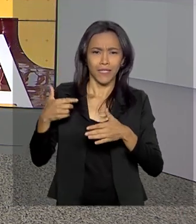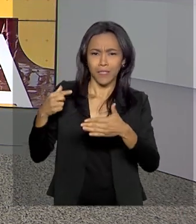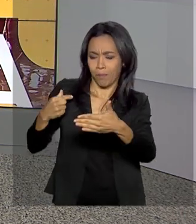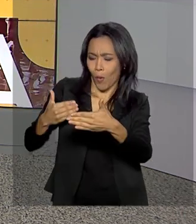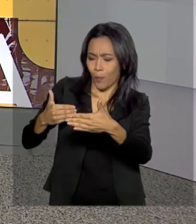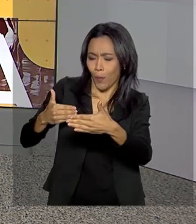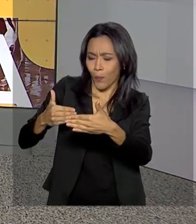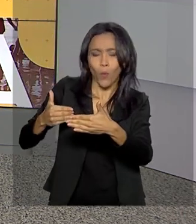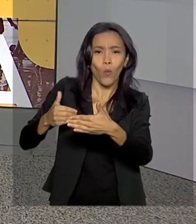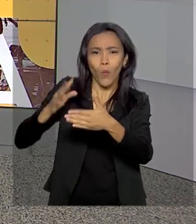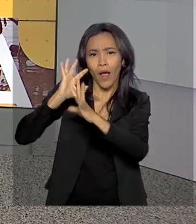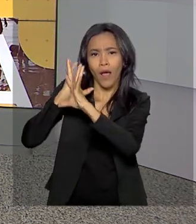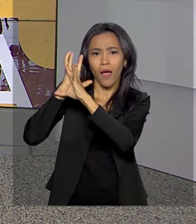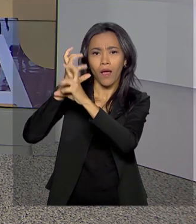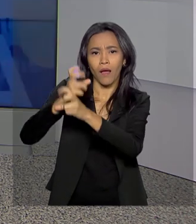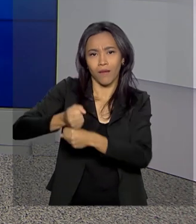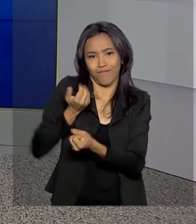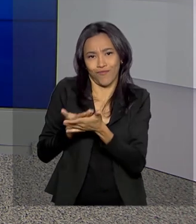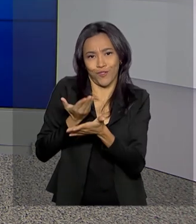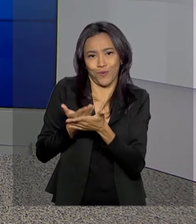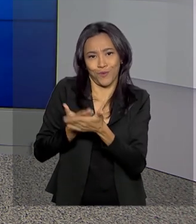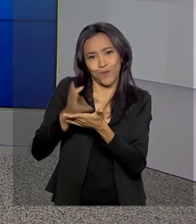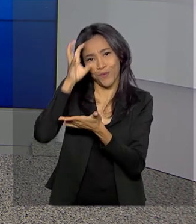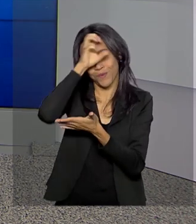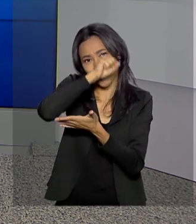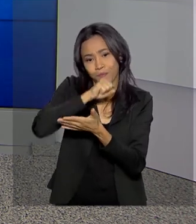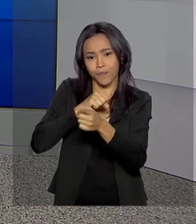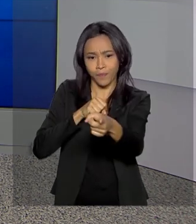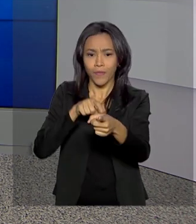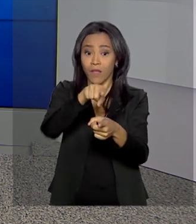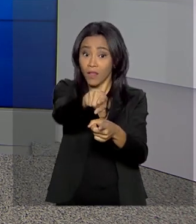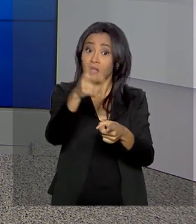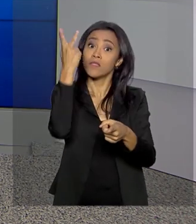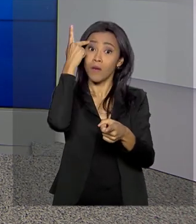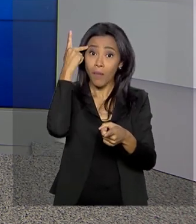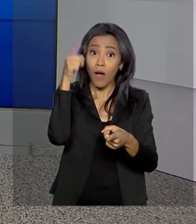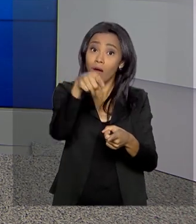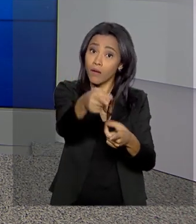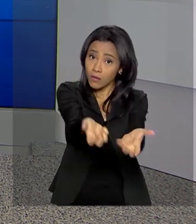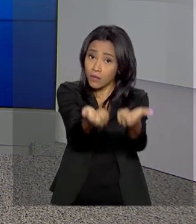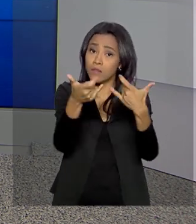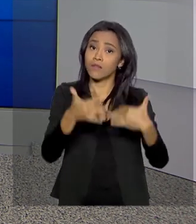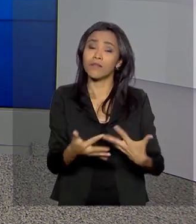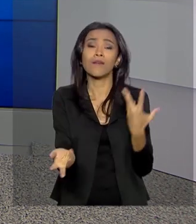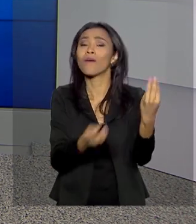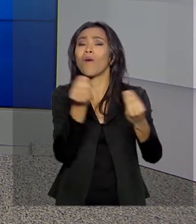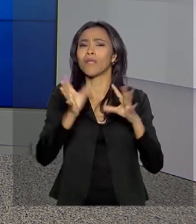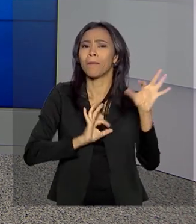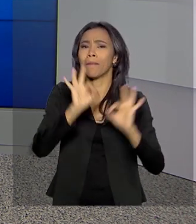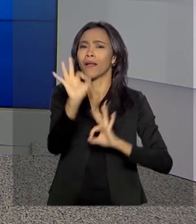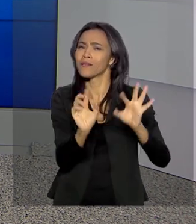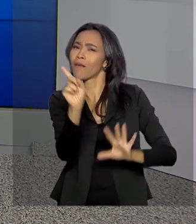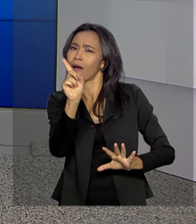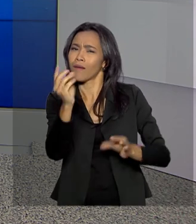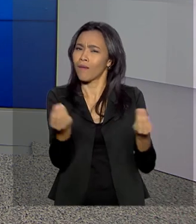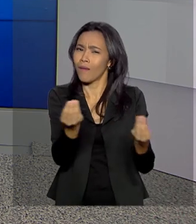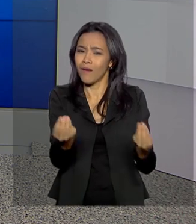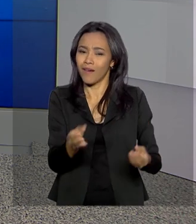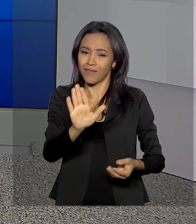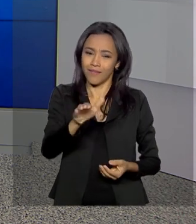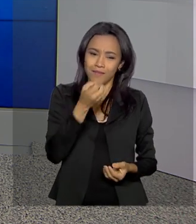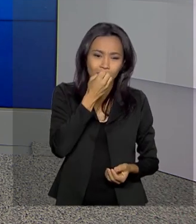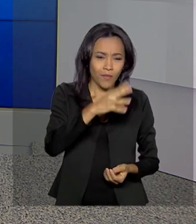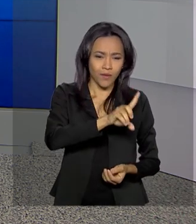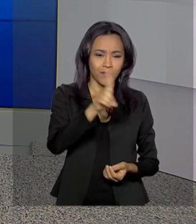para revisar os estudos. Ricardo Ferraz está em um cursinho lá em São Paulo e conta pra gente como é que está essa preparação por lá. Ricardo,